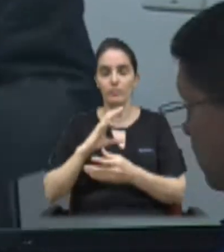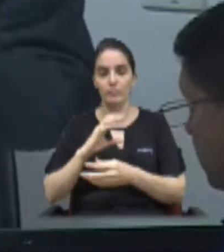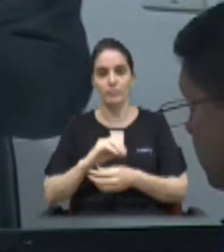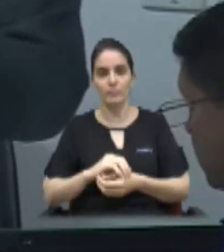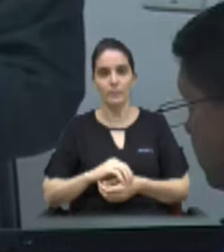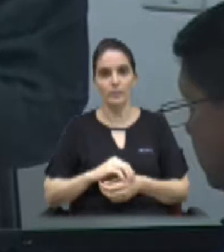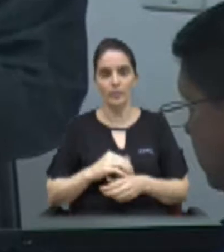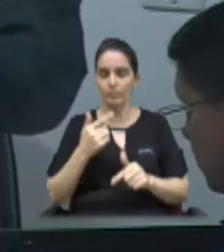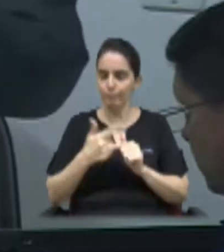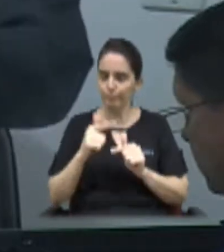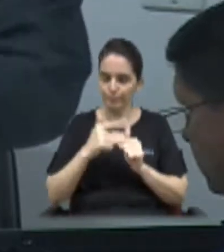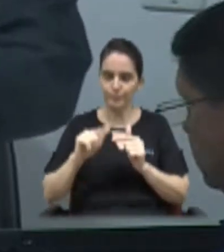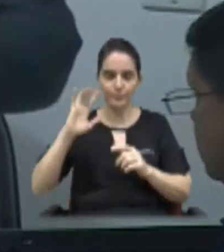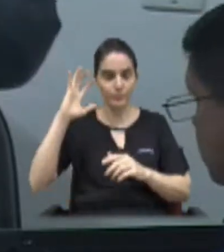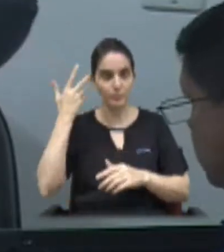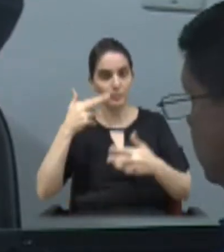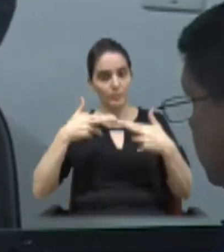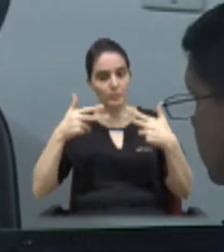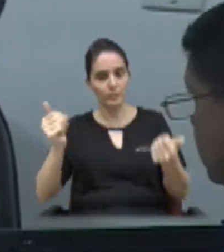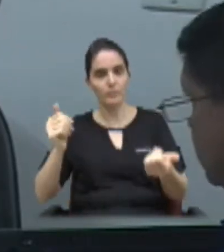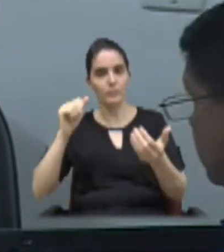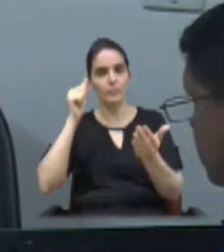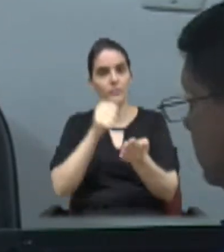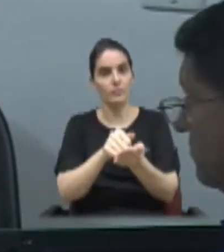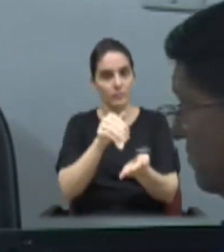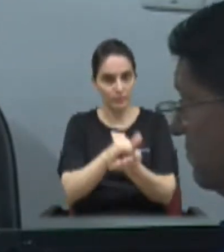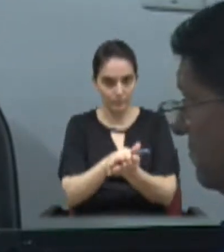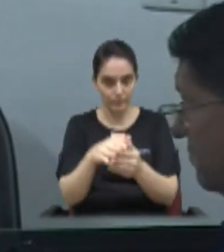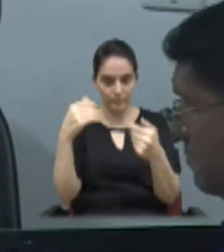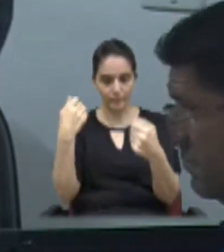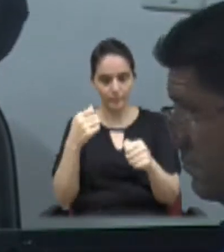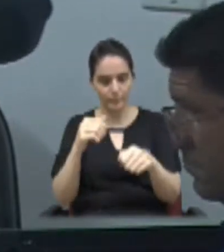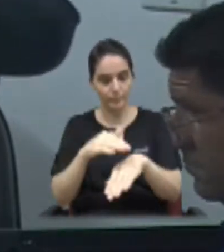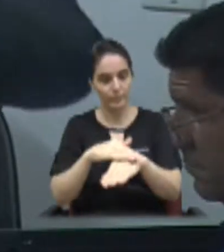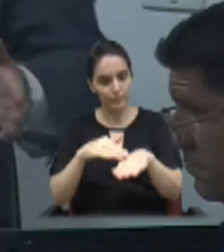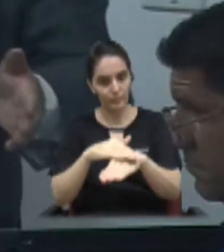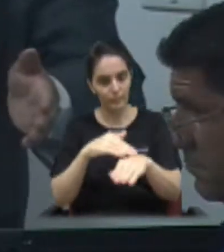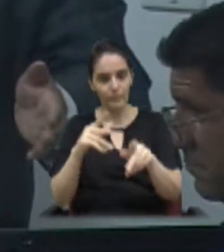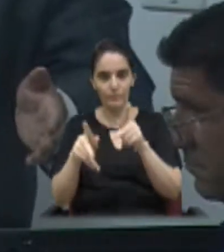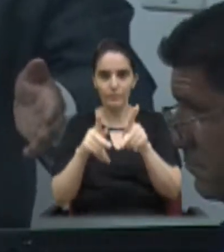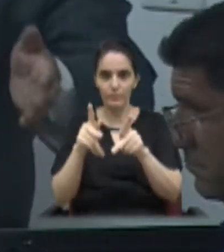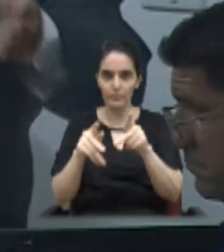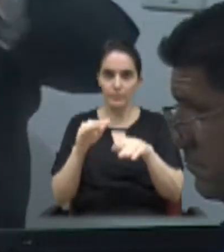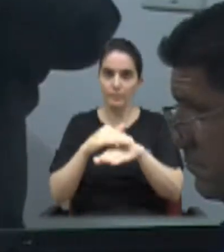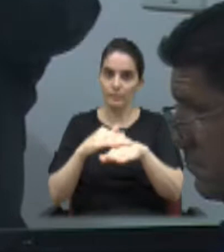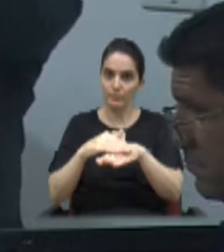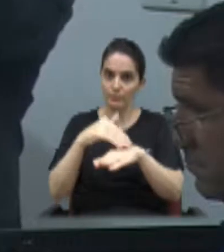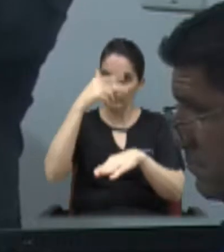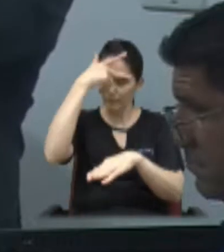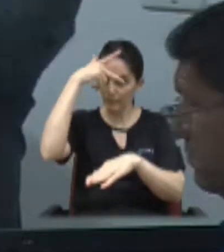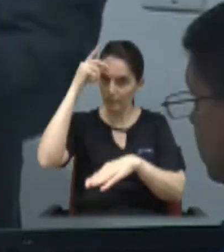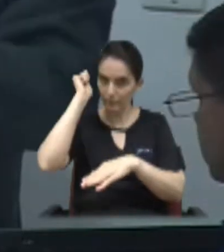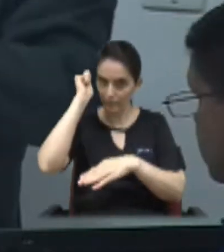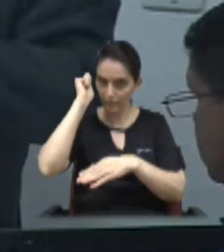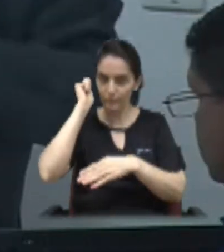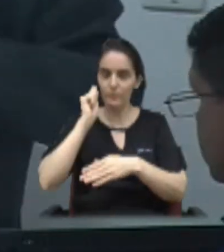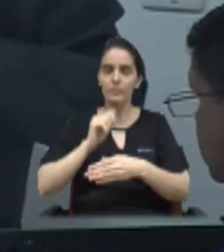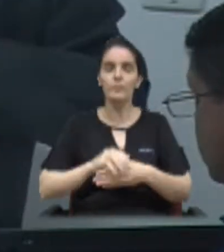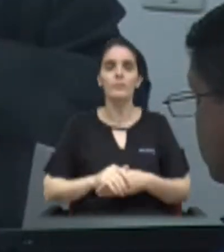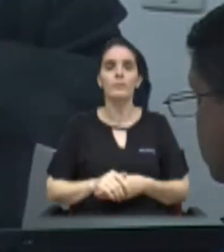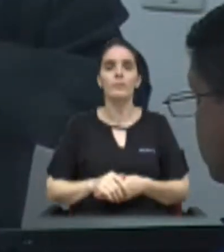por isso precisamos do diálogo. Ouvir a população, ouvir o legislativo e através